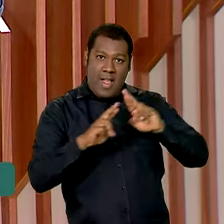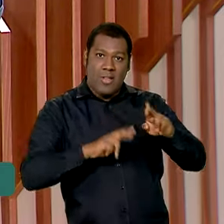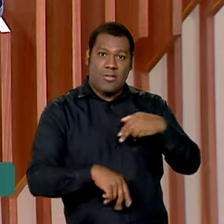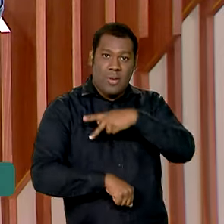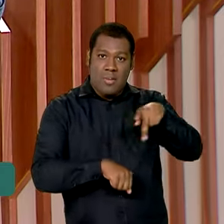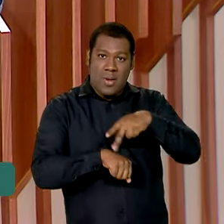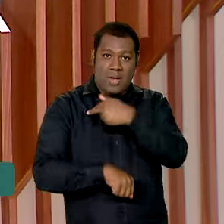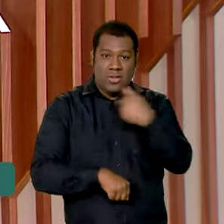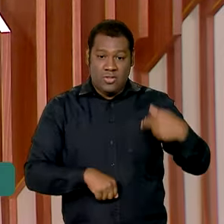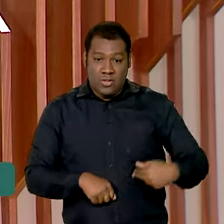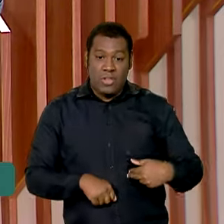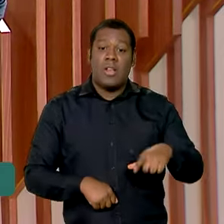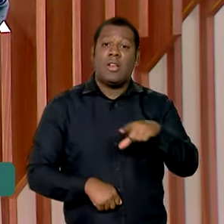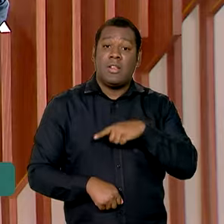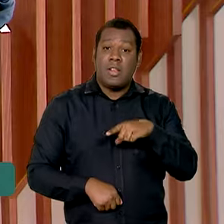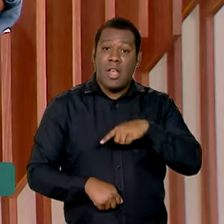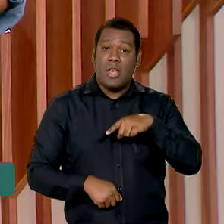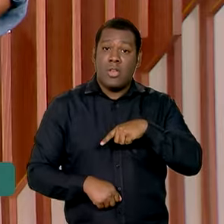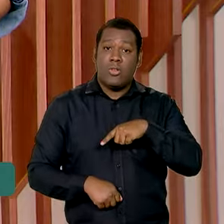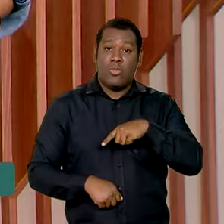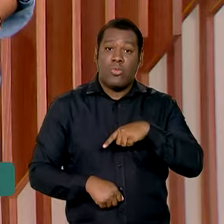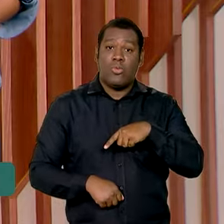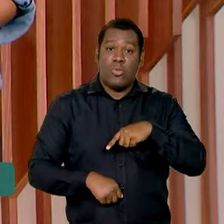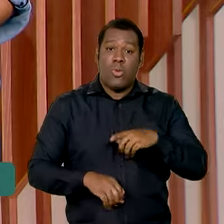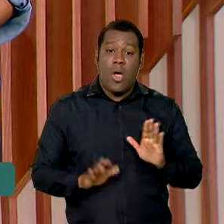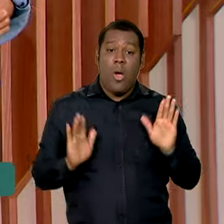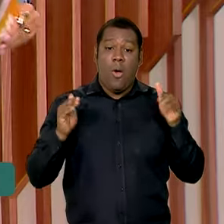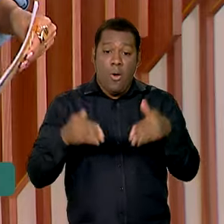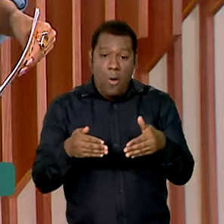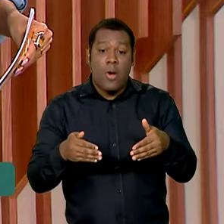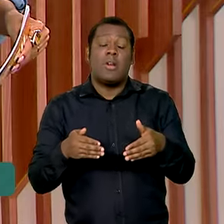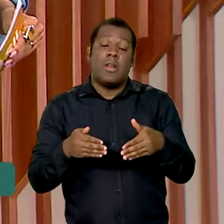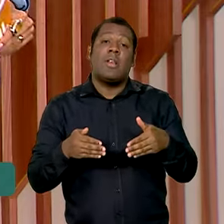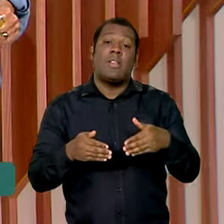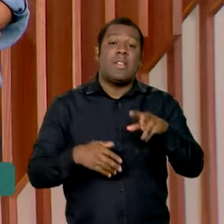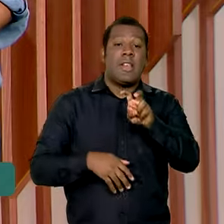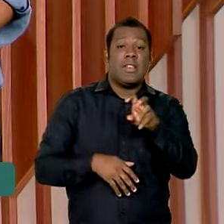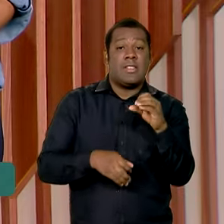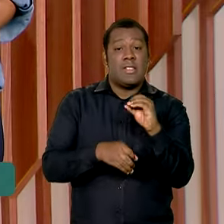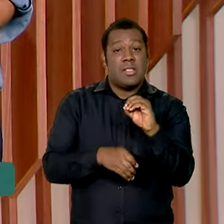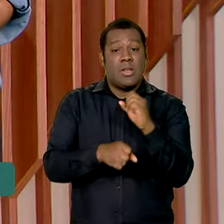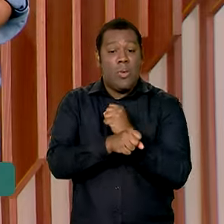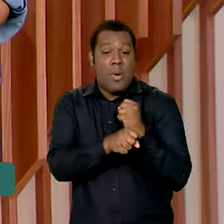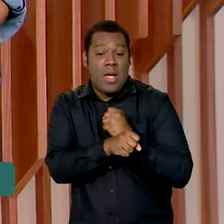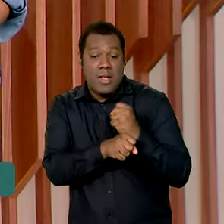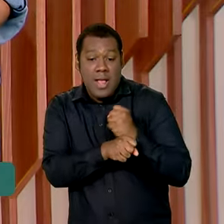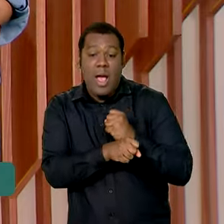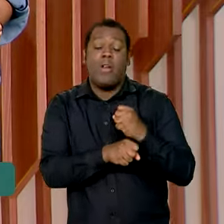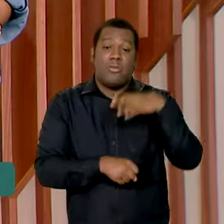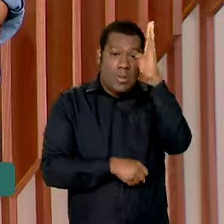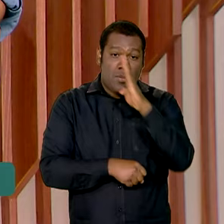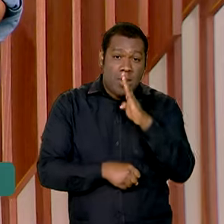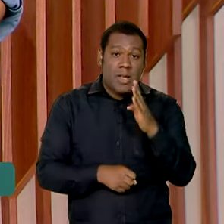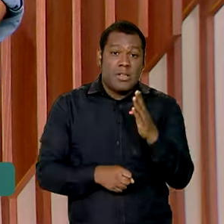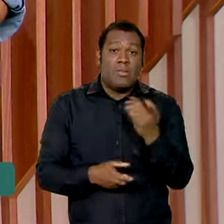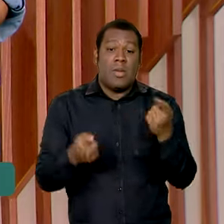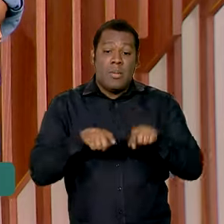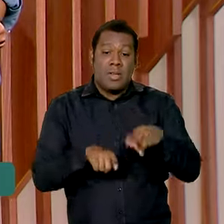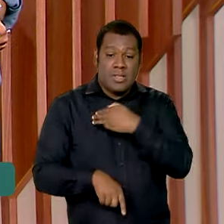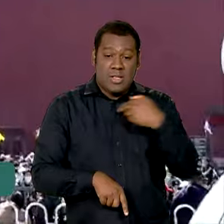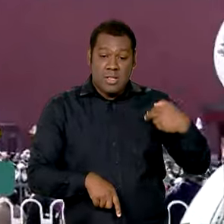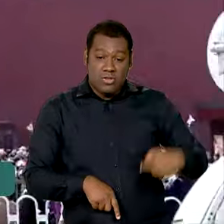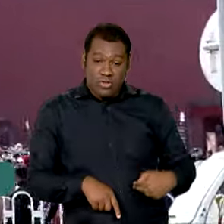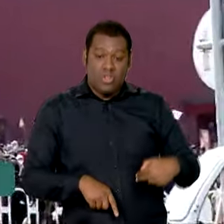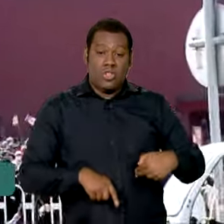Internacional 50 Anos da Relação Brasil-China, Cooperação para o Mundo Sustentável. Veja na reportagem.